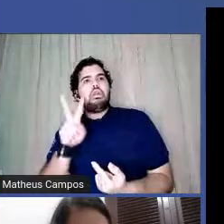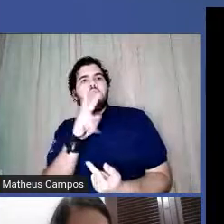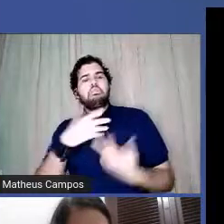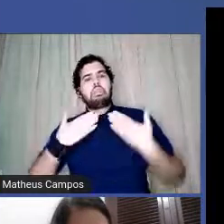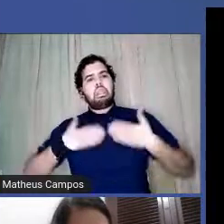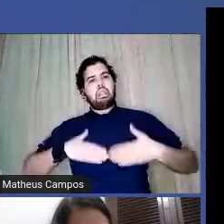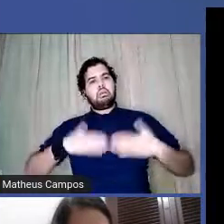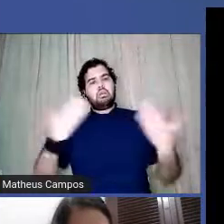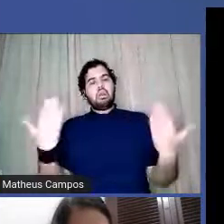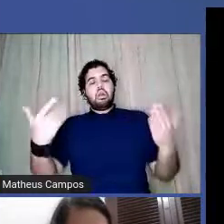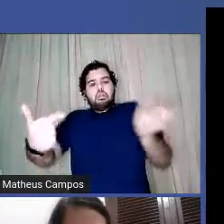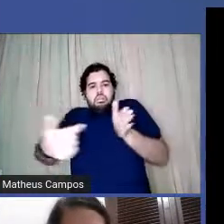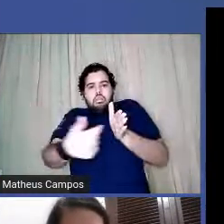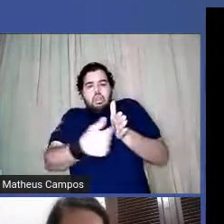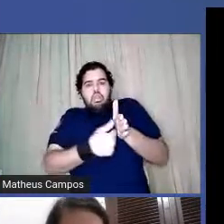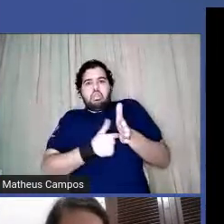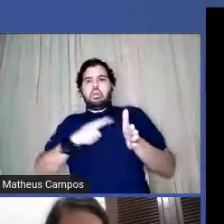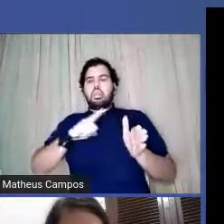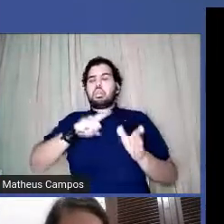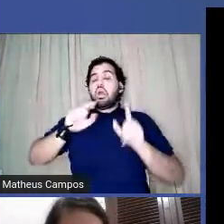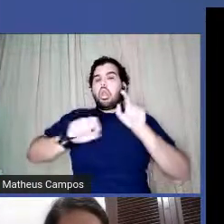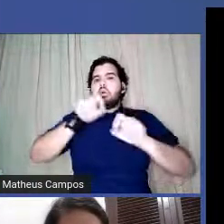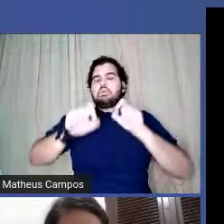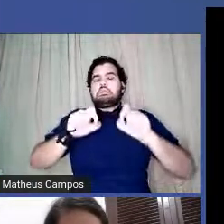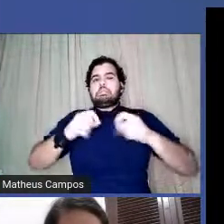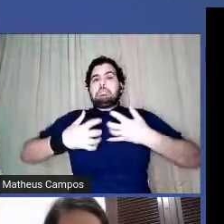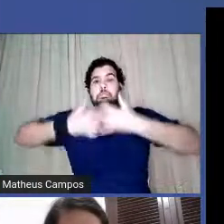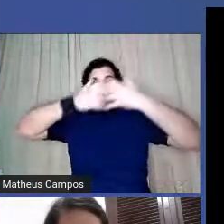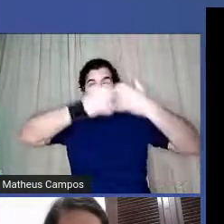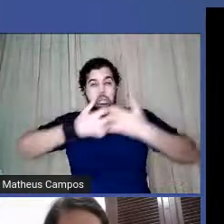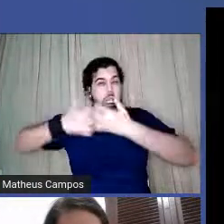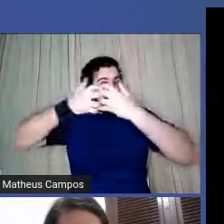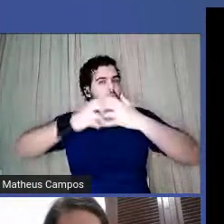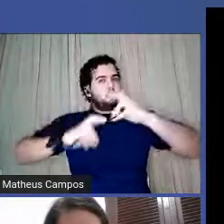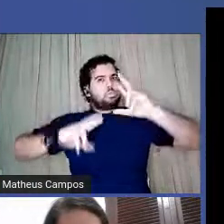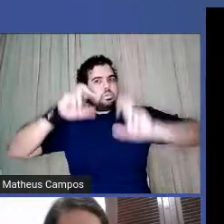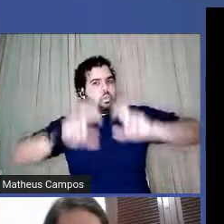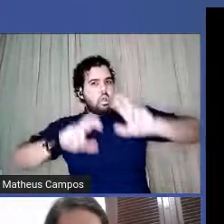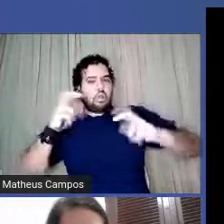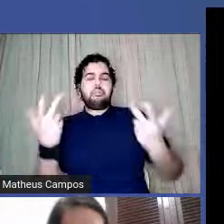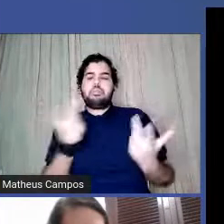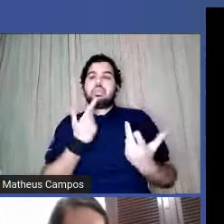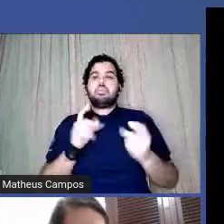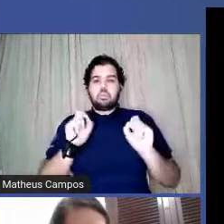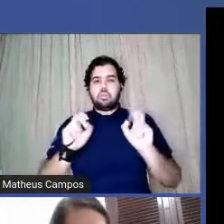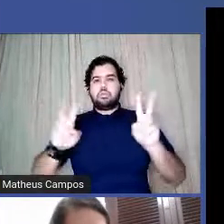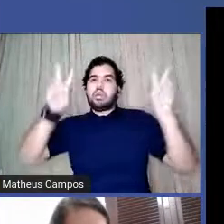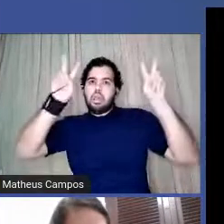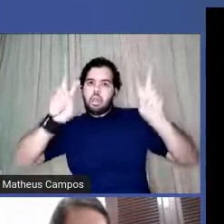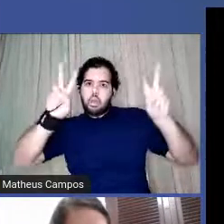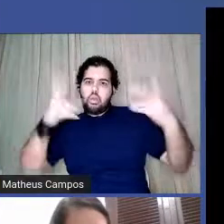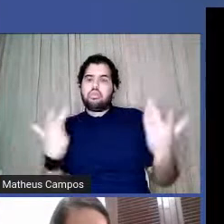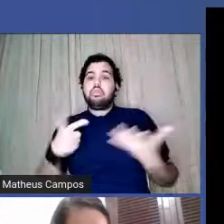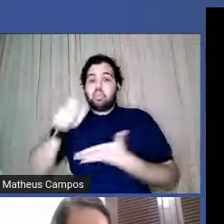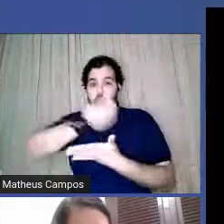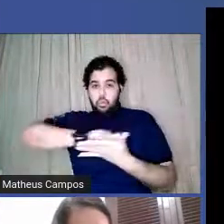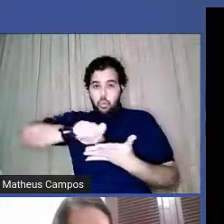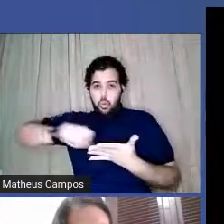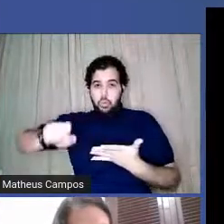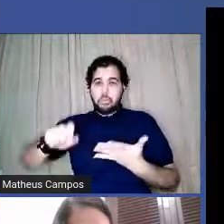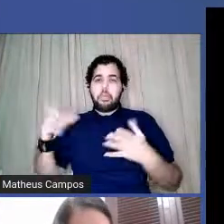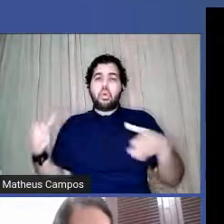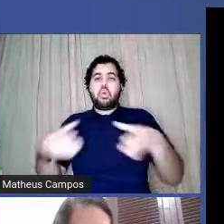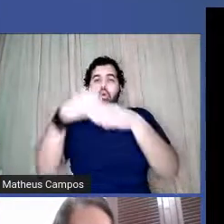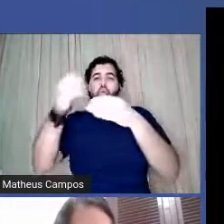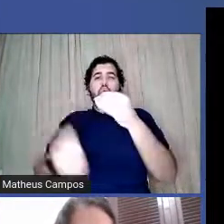por dentro tem ali muita tensão. E eu queria fazer um parêntese, né, que esse lance da escrita vulcânica já faz um tempo, foi